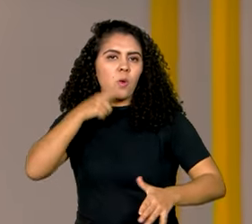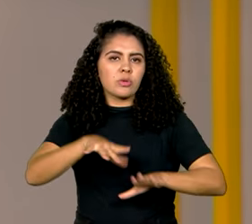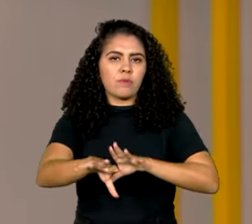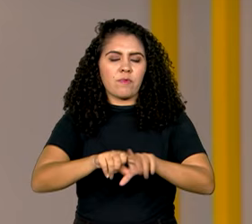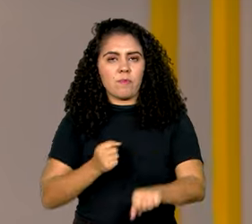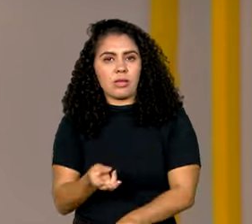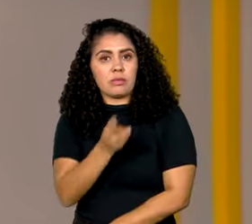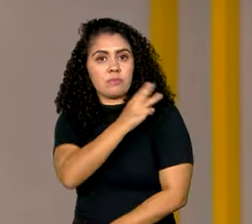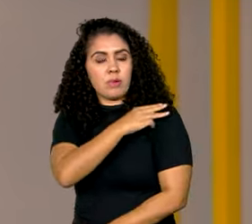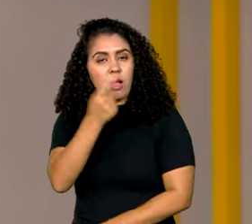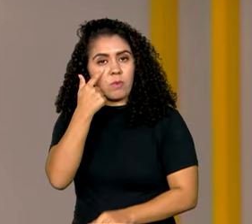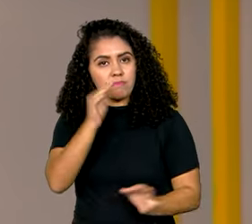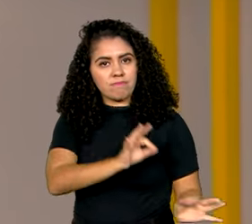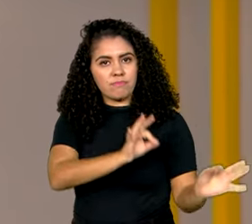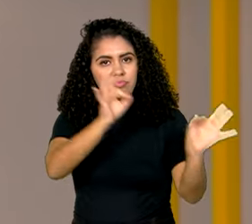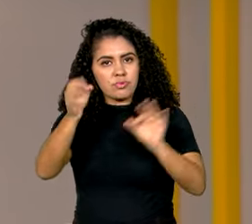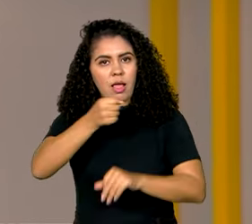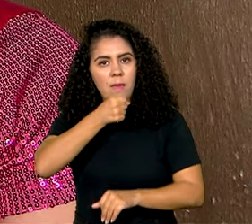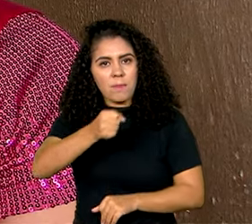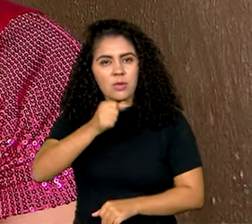reportagem de Jéssica Gonçalves.